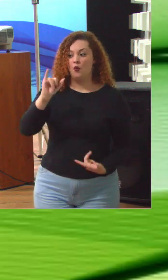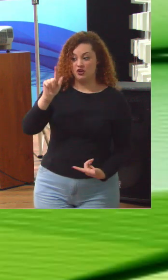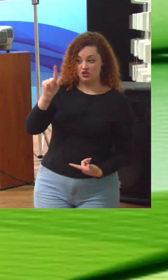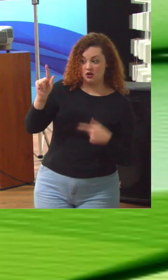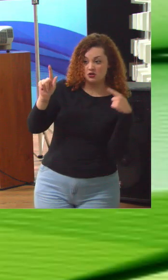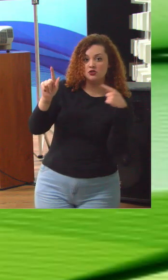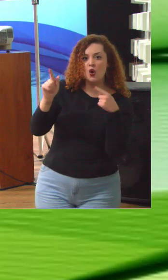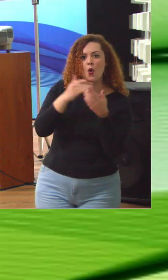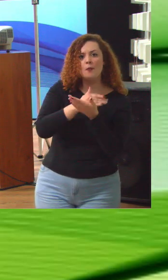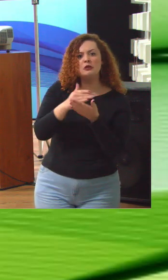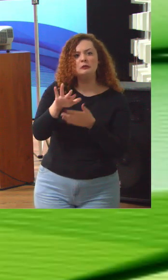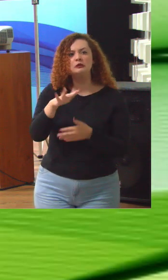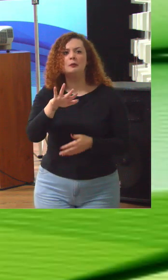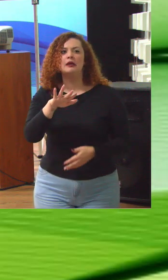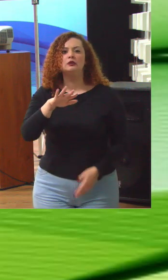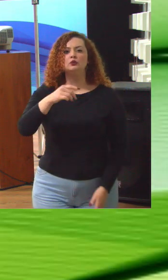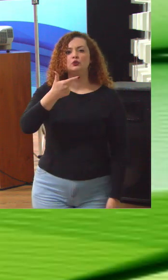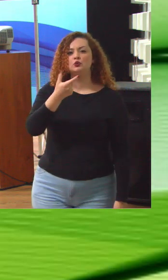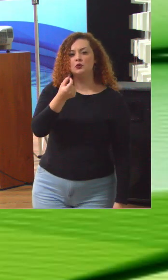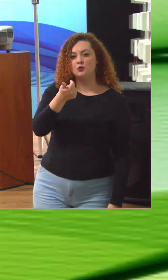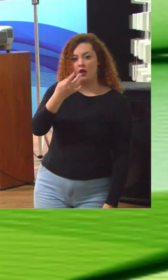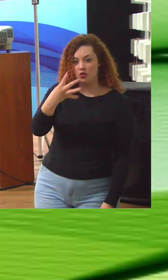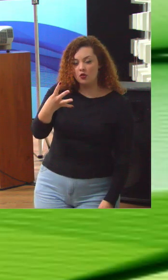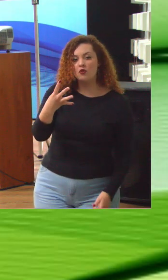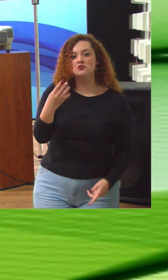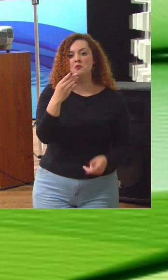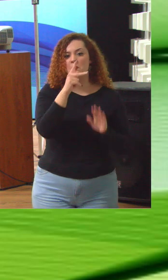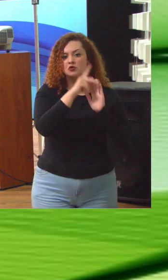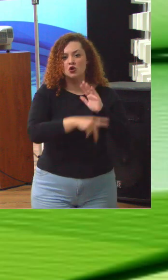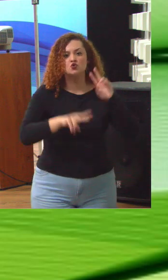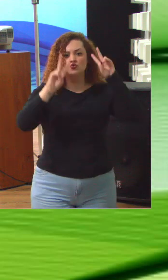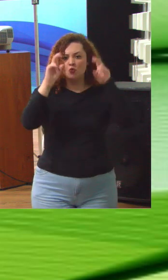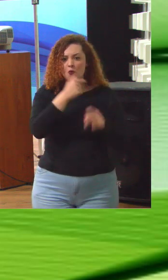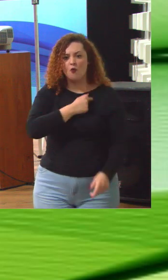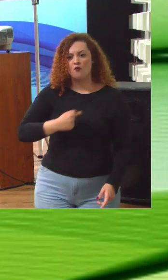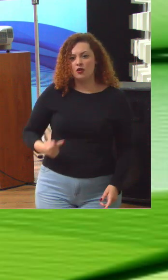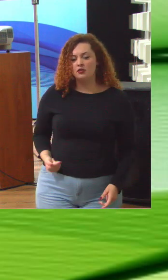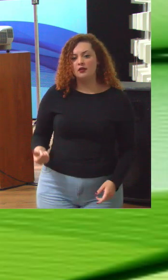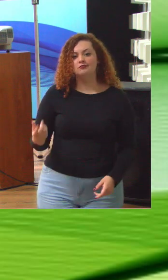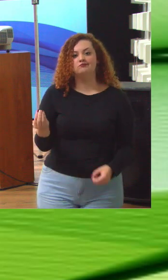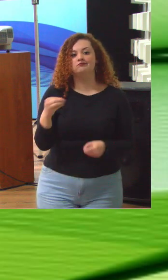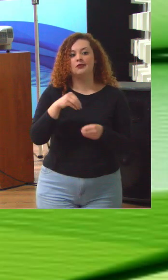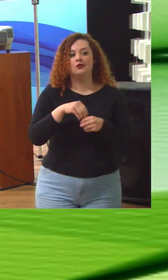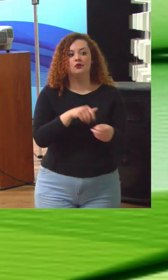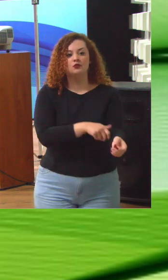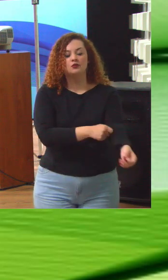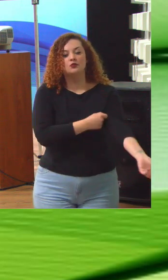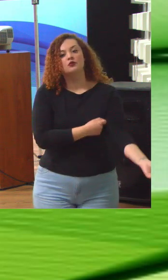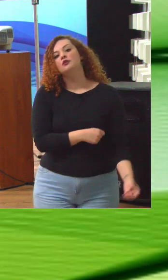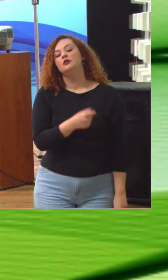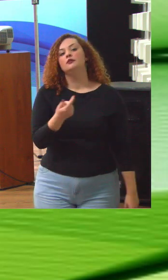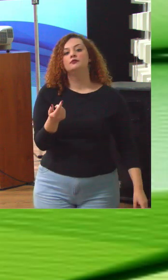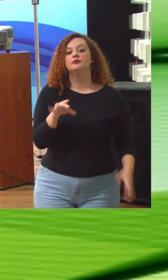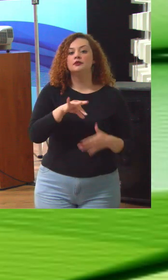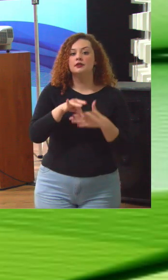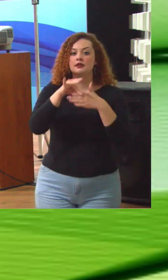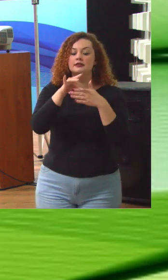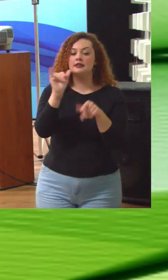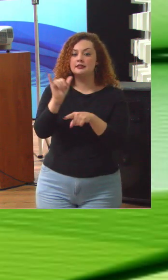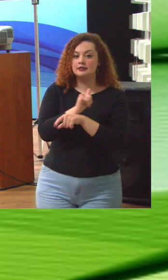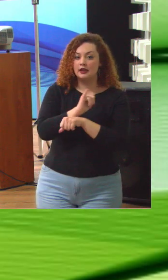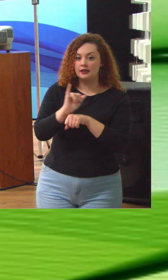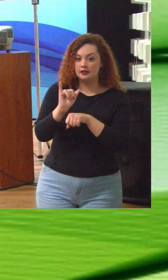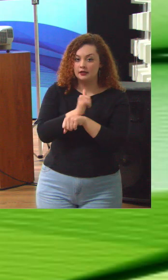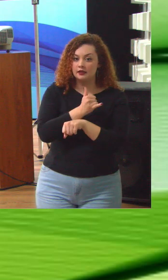começou mais ou menos em 2014 num projeto sobre governança que envolvia liderança estratégia e controle mas foi a